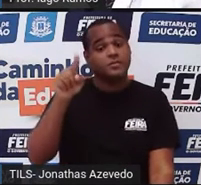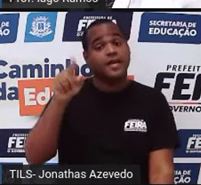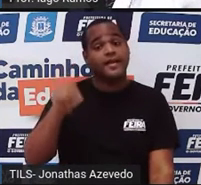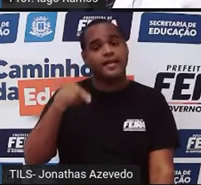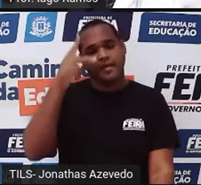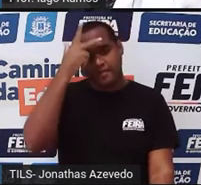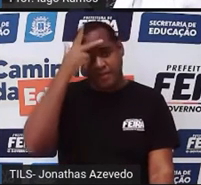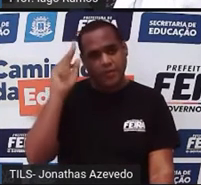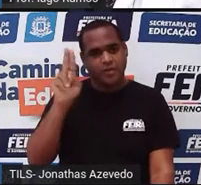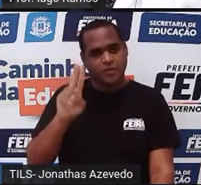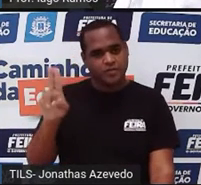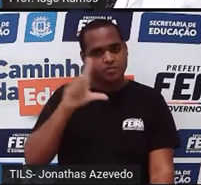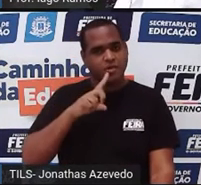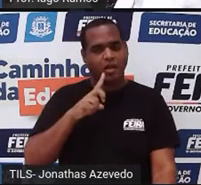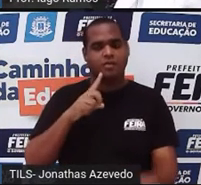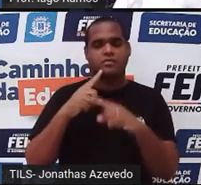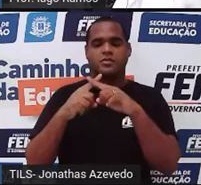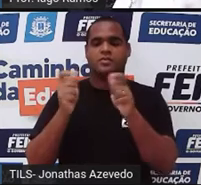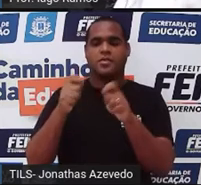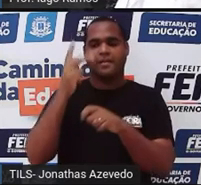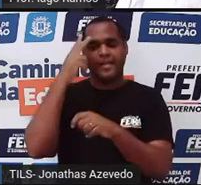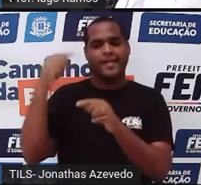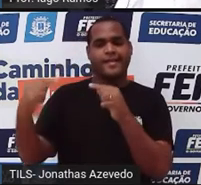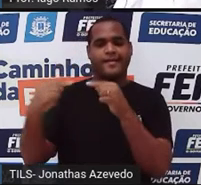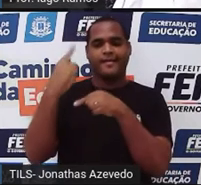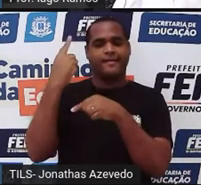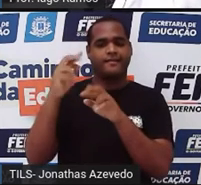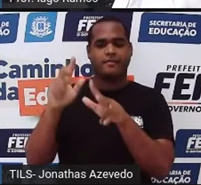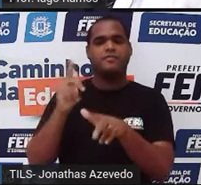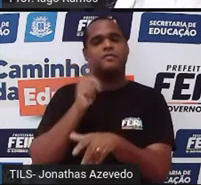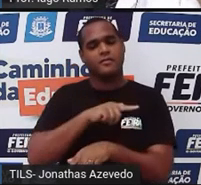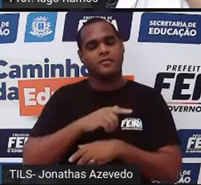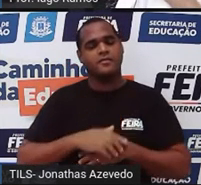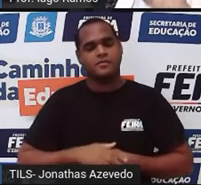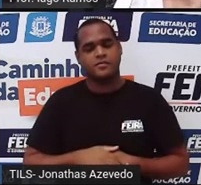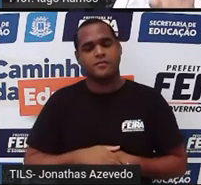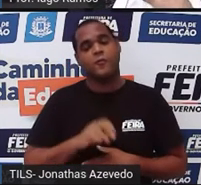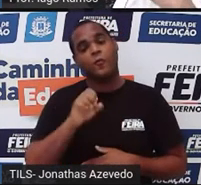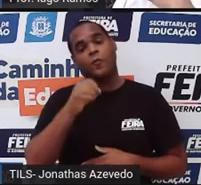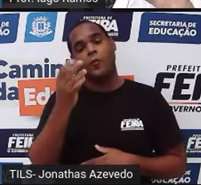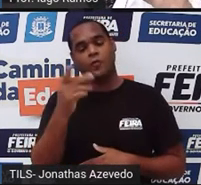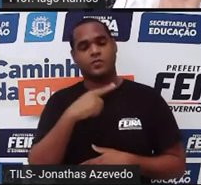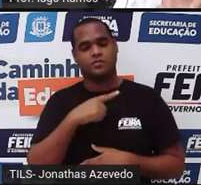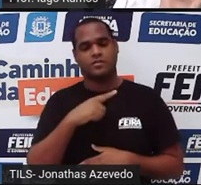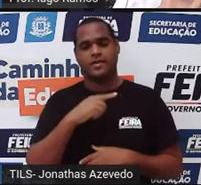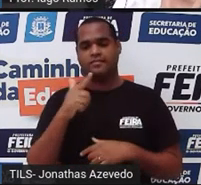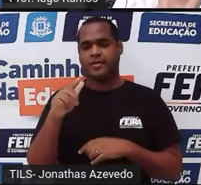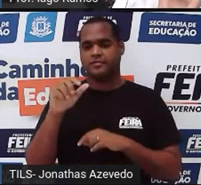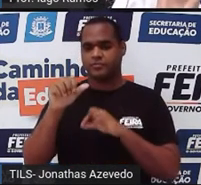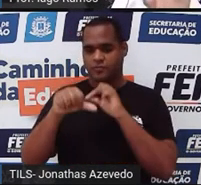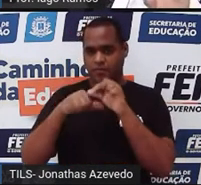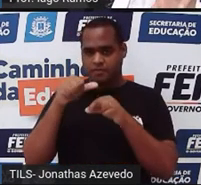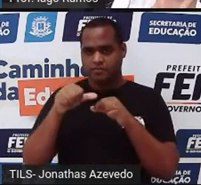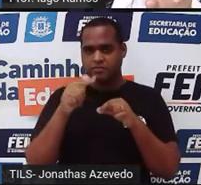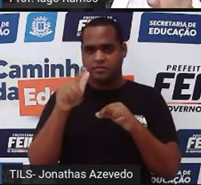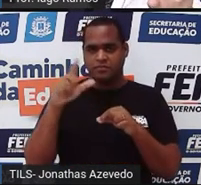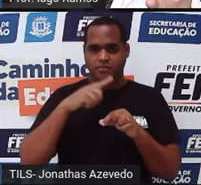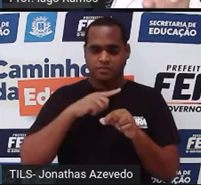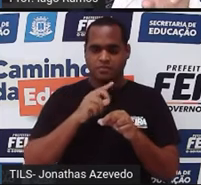está usando o X tentar fechar ele, ele ganha, certo? Ou colocando aqui embaixo na mesma coluna,